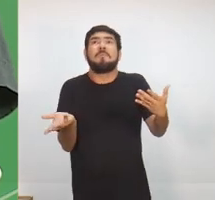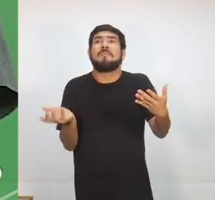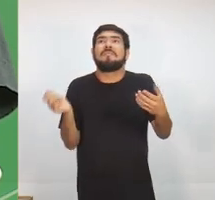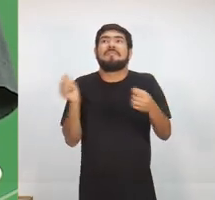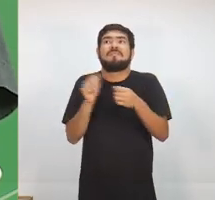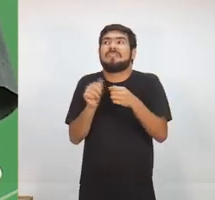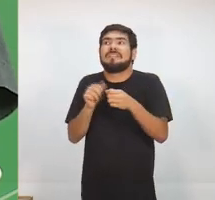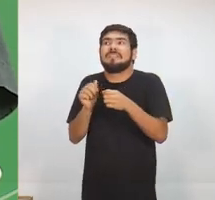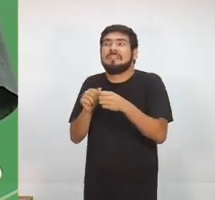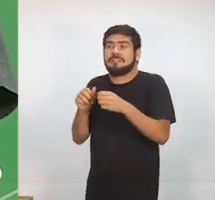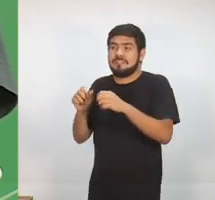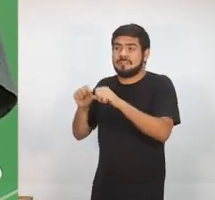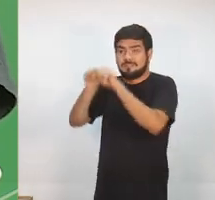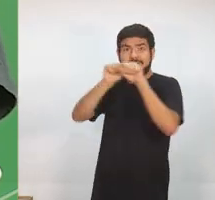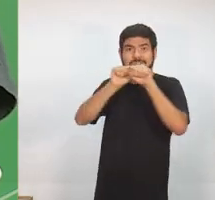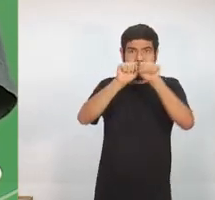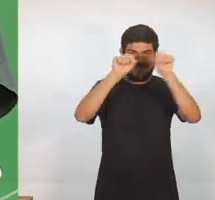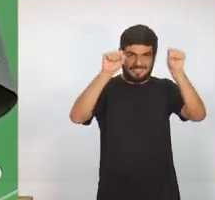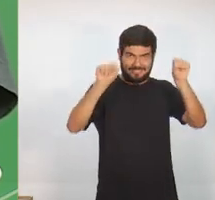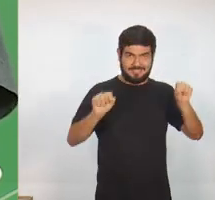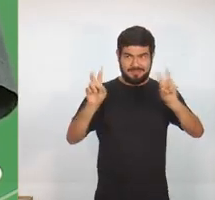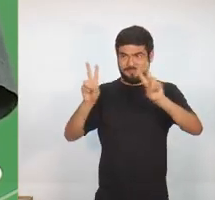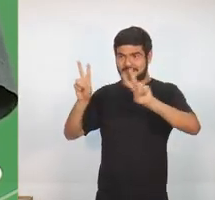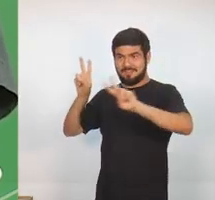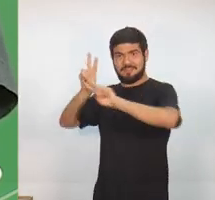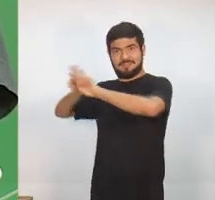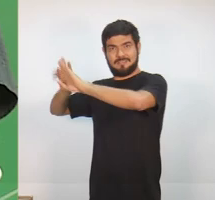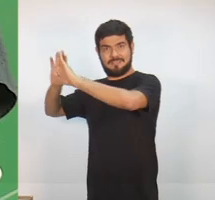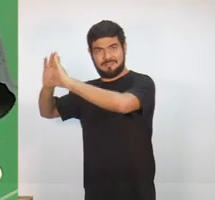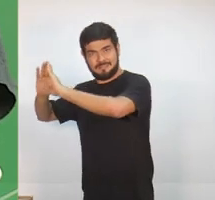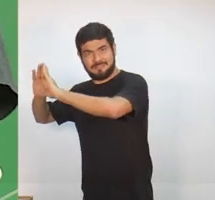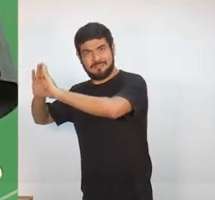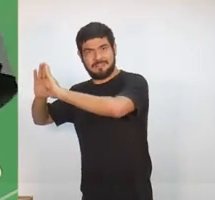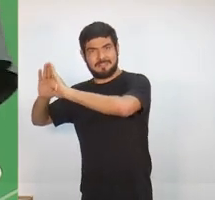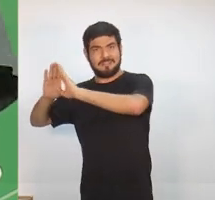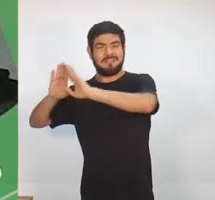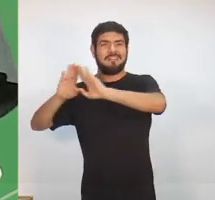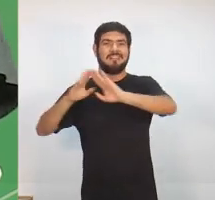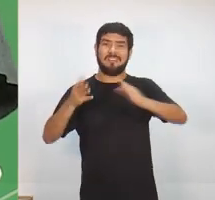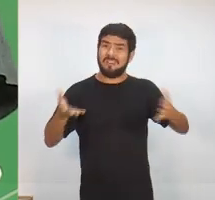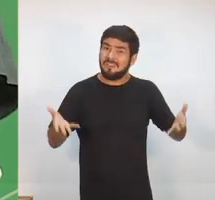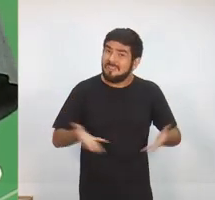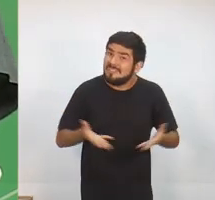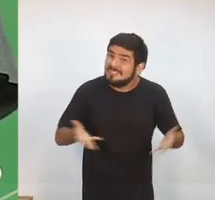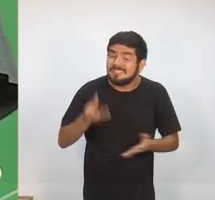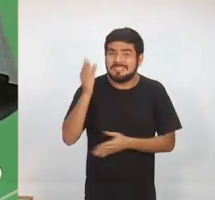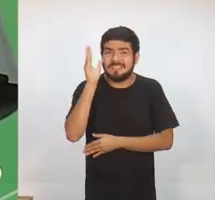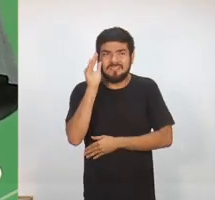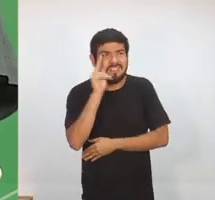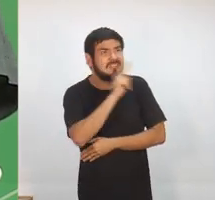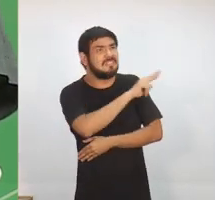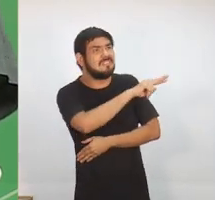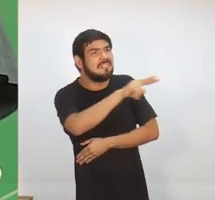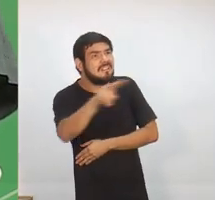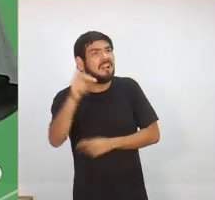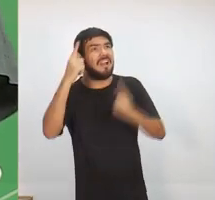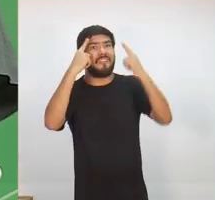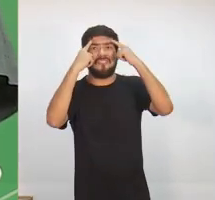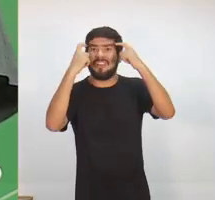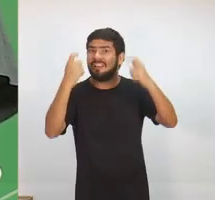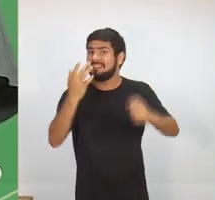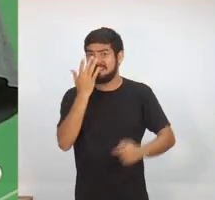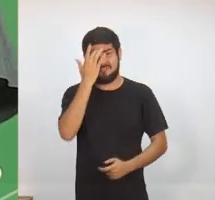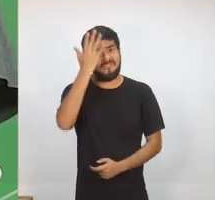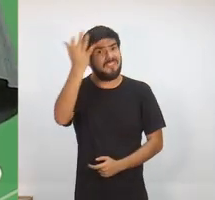presidencial, o presidial. Então, do jeito que nós estamos vivenciando hoje, a violência chegando muito fácil,